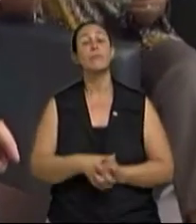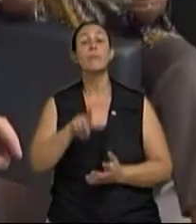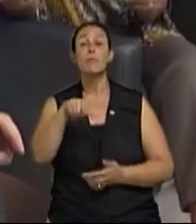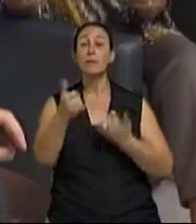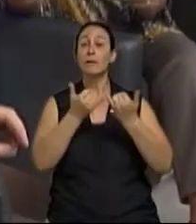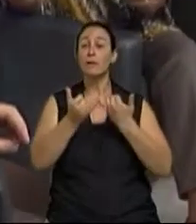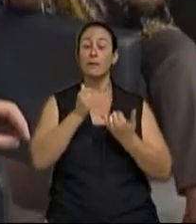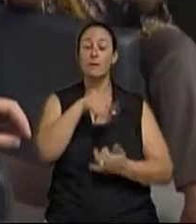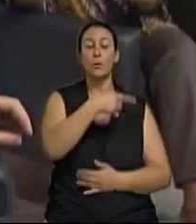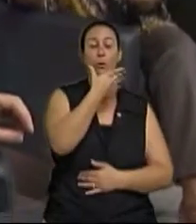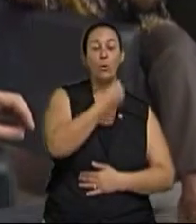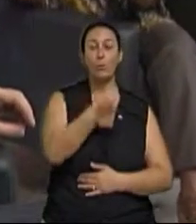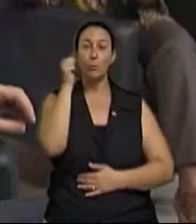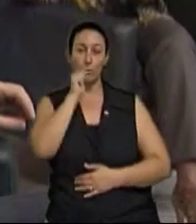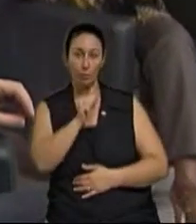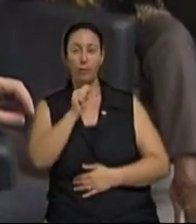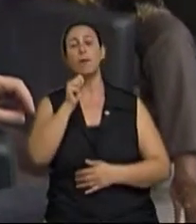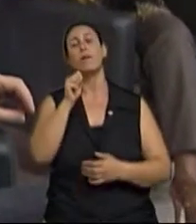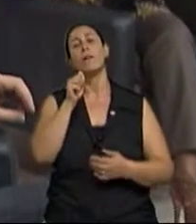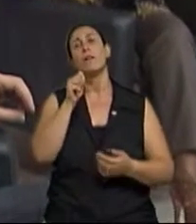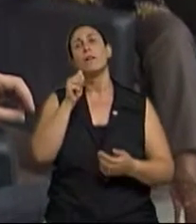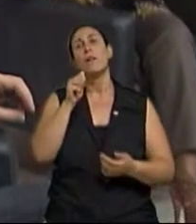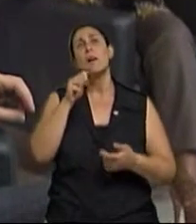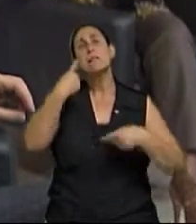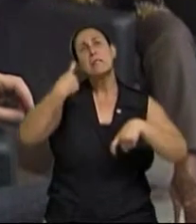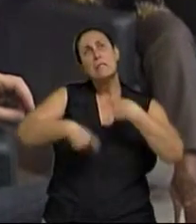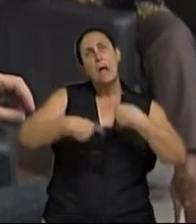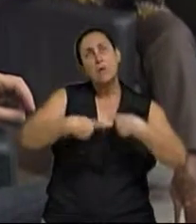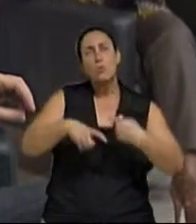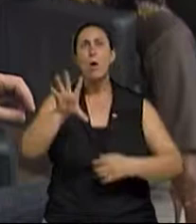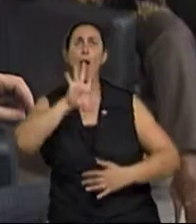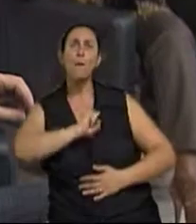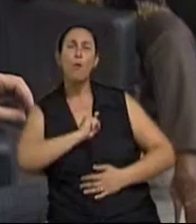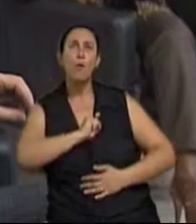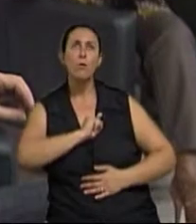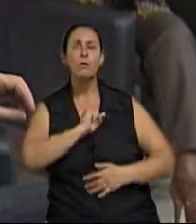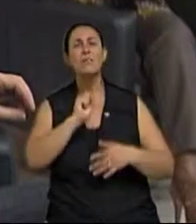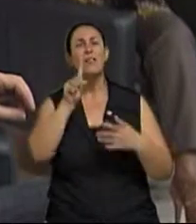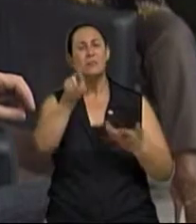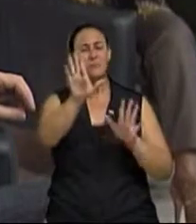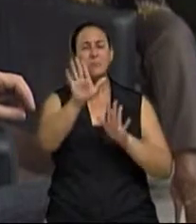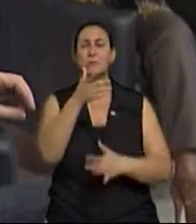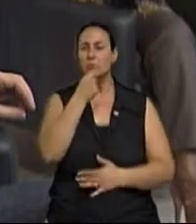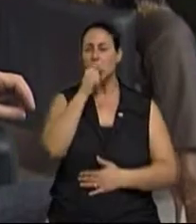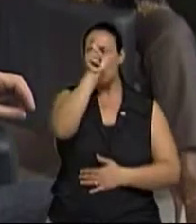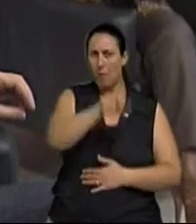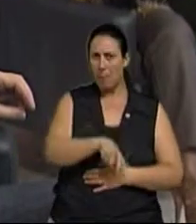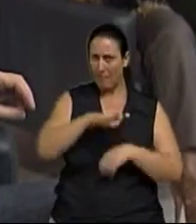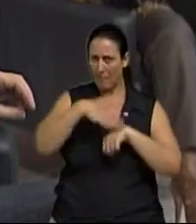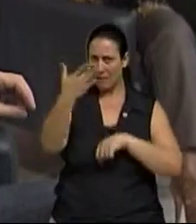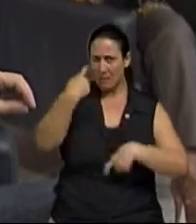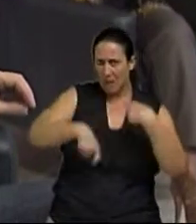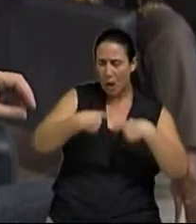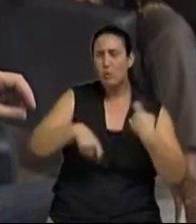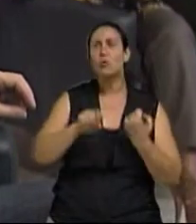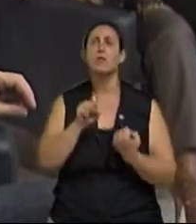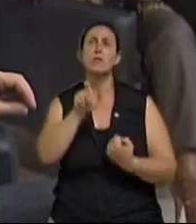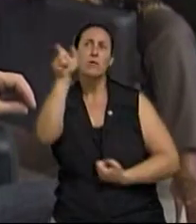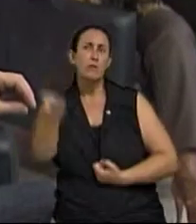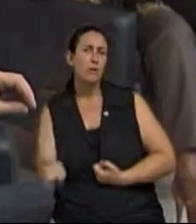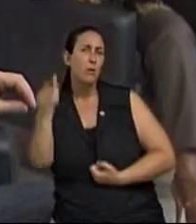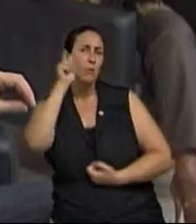sexo e amor. Será que essa relação para o homem é mais sexo, para a mulher é mais amor?